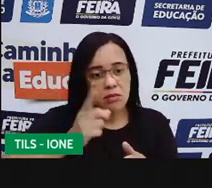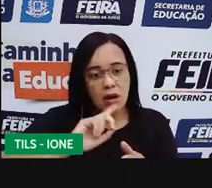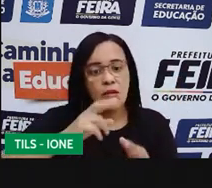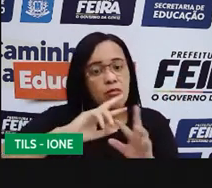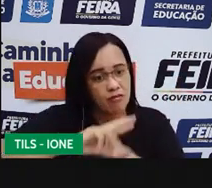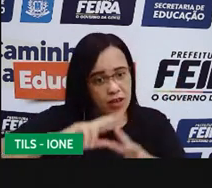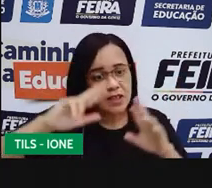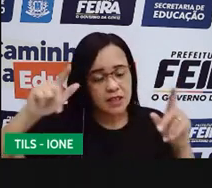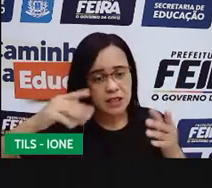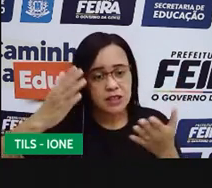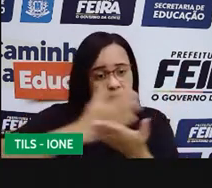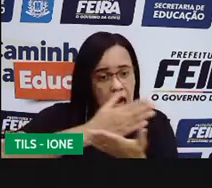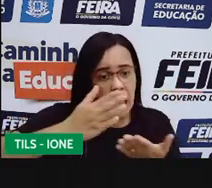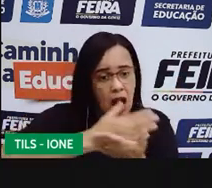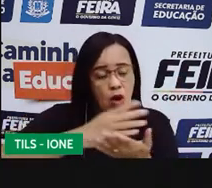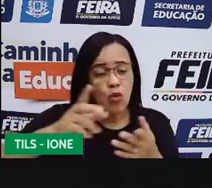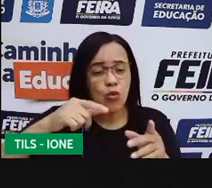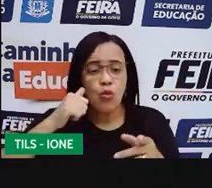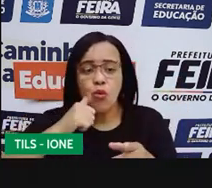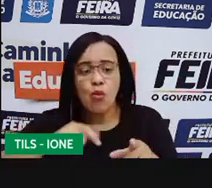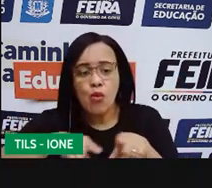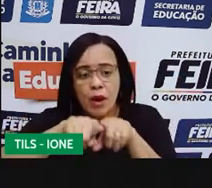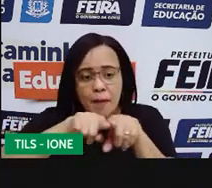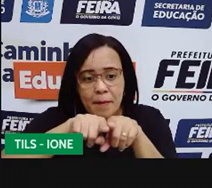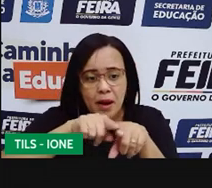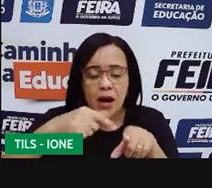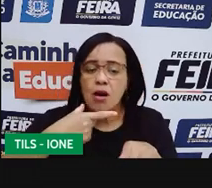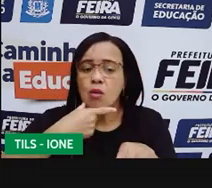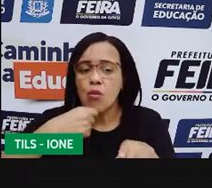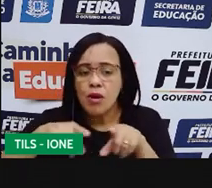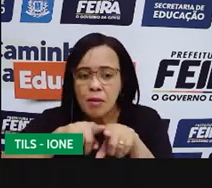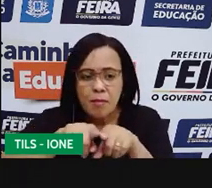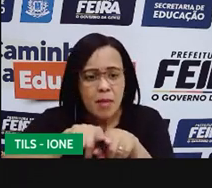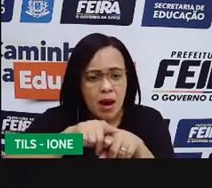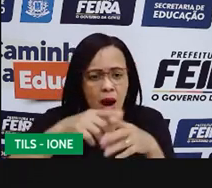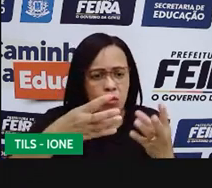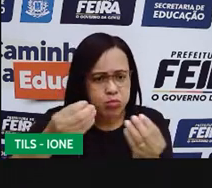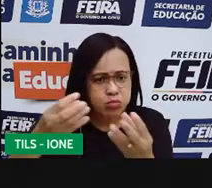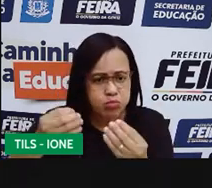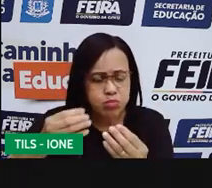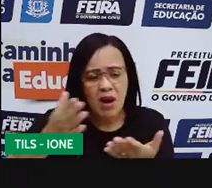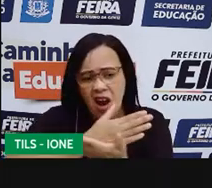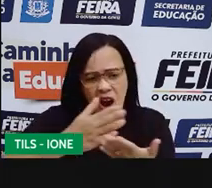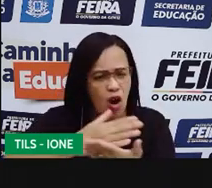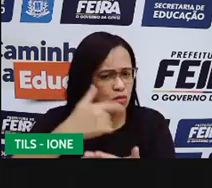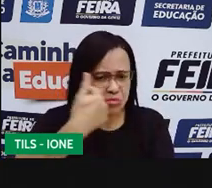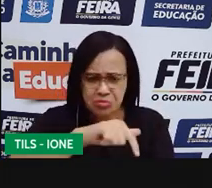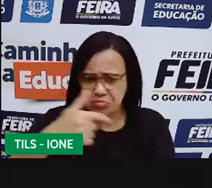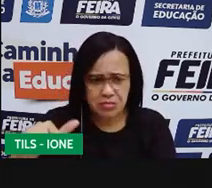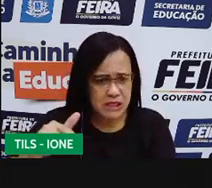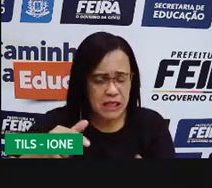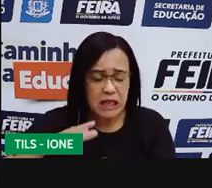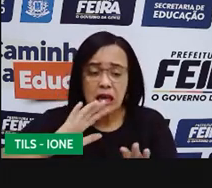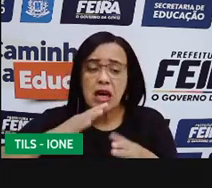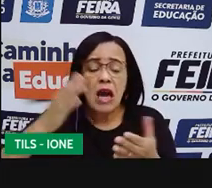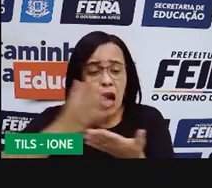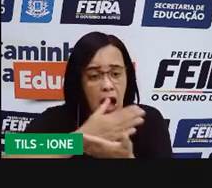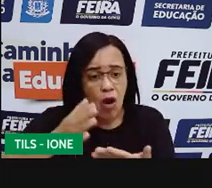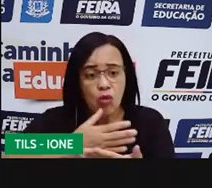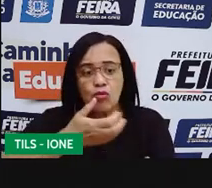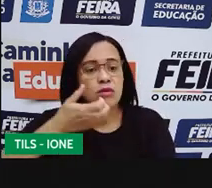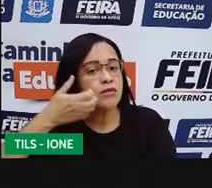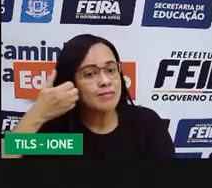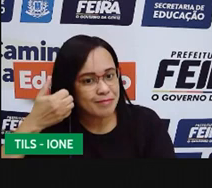outros, e outros são filhos únicos. Além disso, podem morar com seus avós, seus tios, seus primos, seus cunhados,